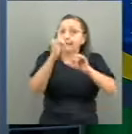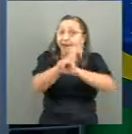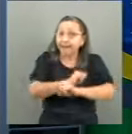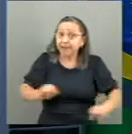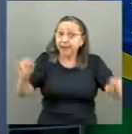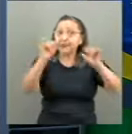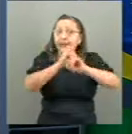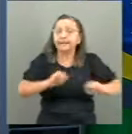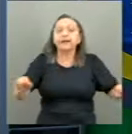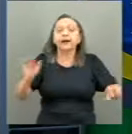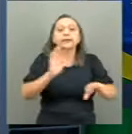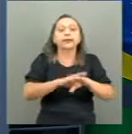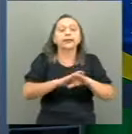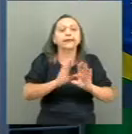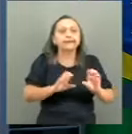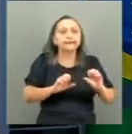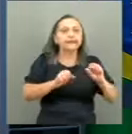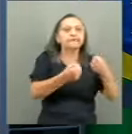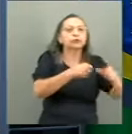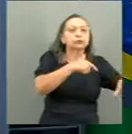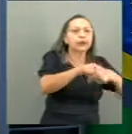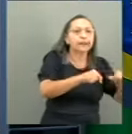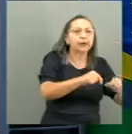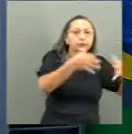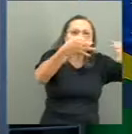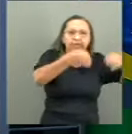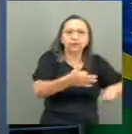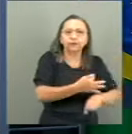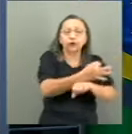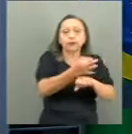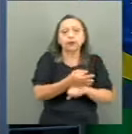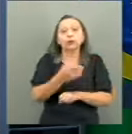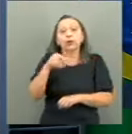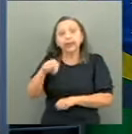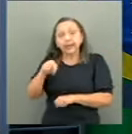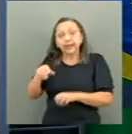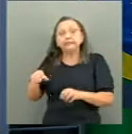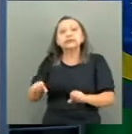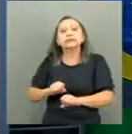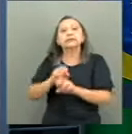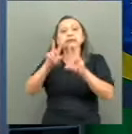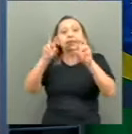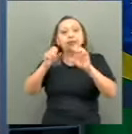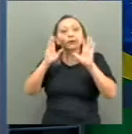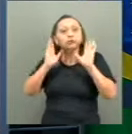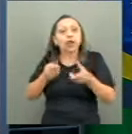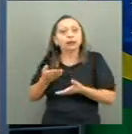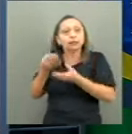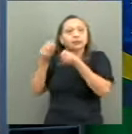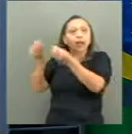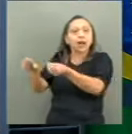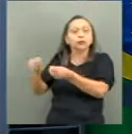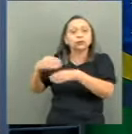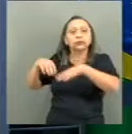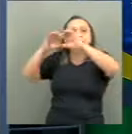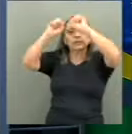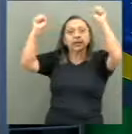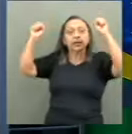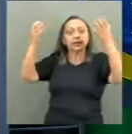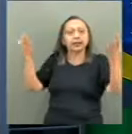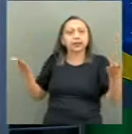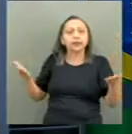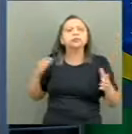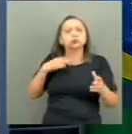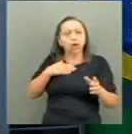decente, ampliação do canal de denúncia. Quero dizer que esse tema já está no Supremo Tribunal Federal, provocado pela sociedade civil,